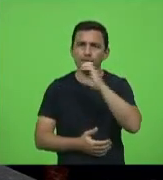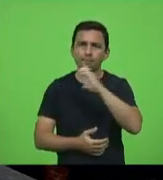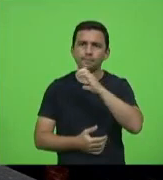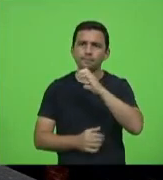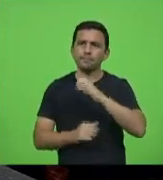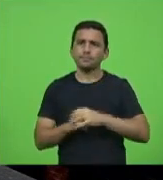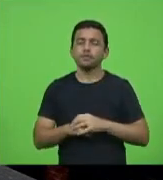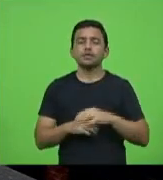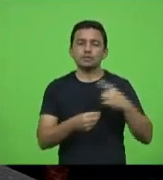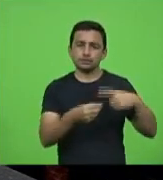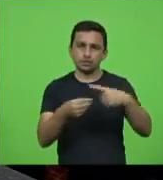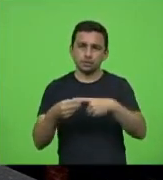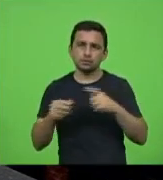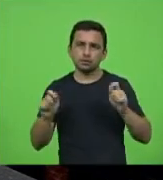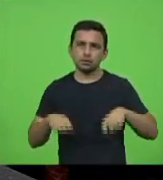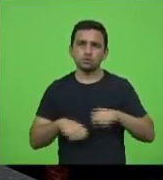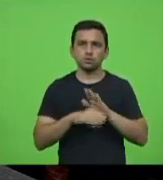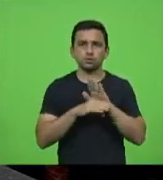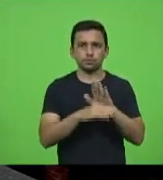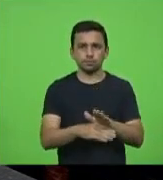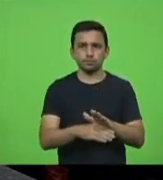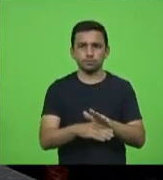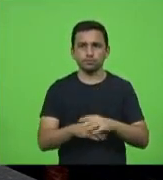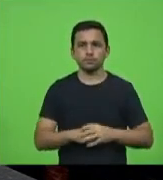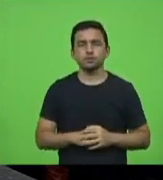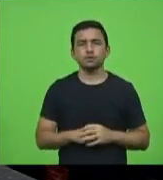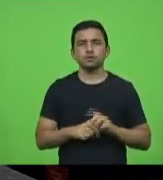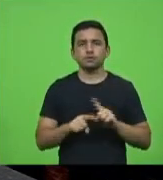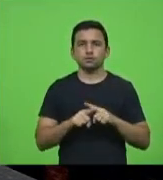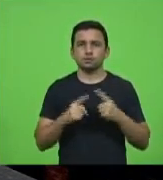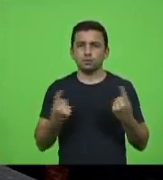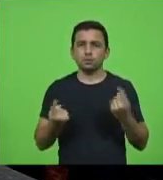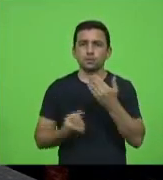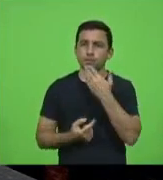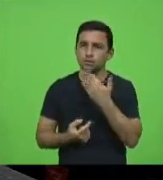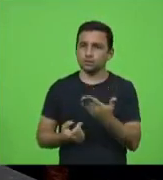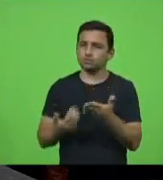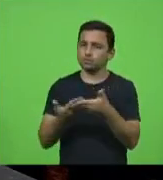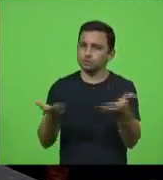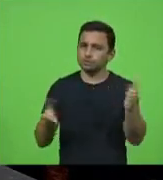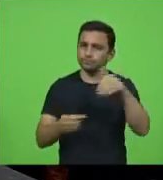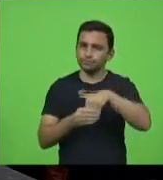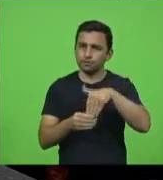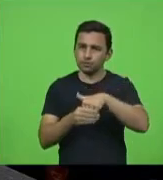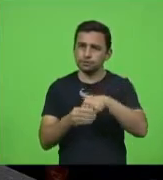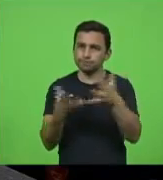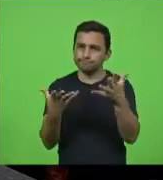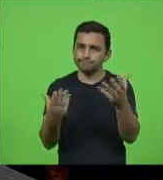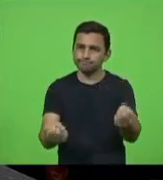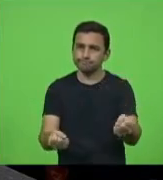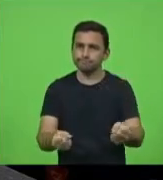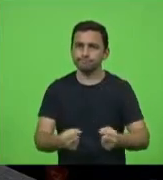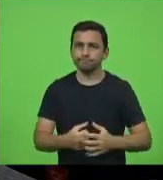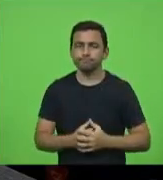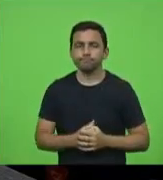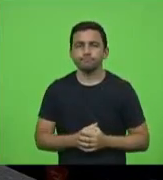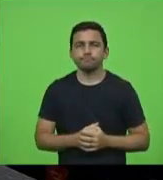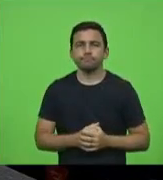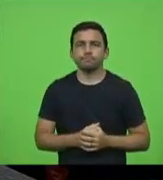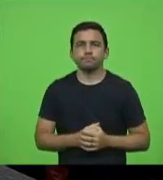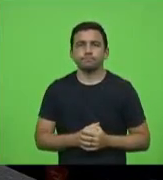os municípios possam ser beneficiados diante do exposto aí peço o voto aí pela admissibilidade presidente